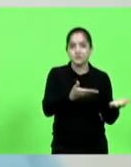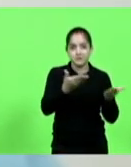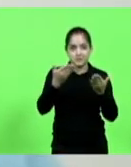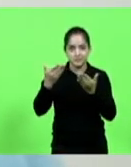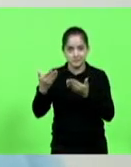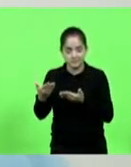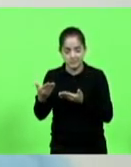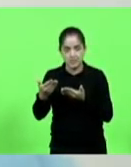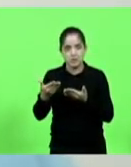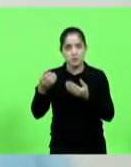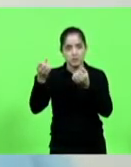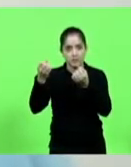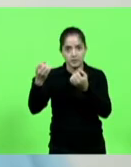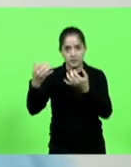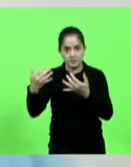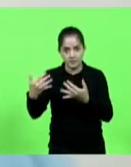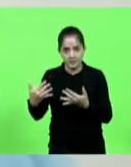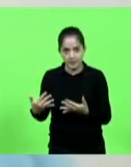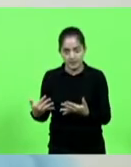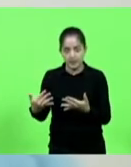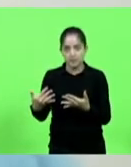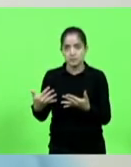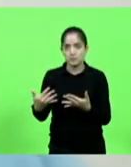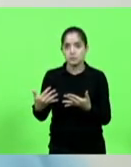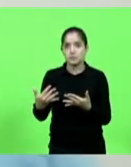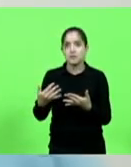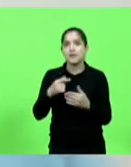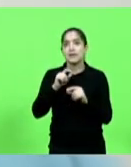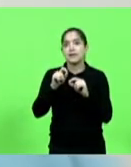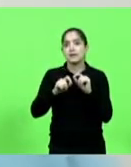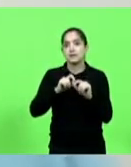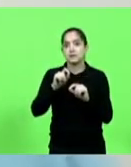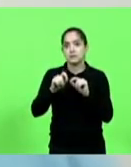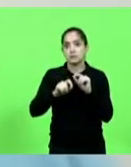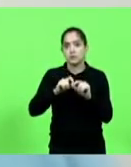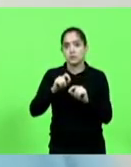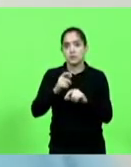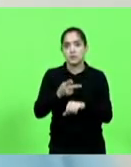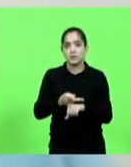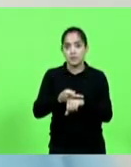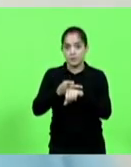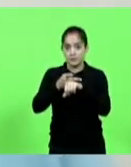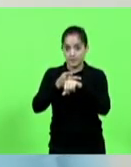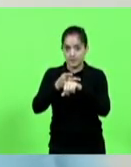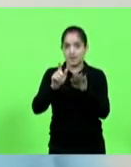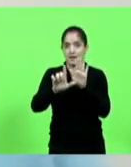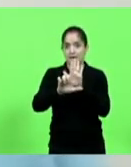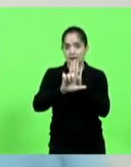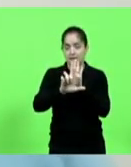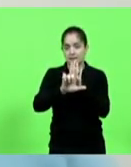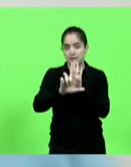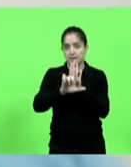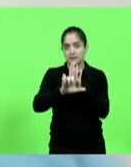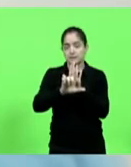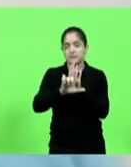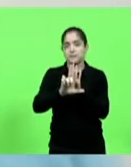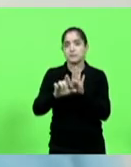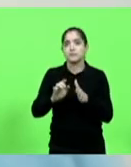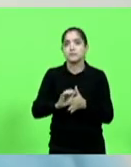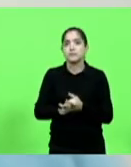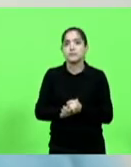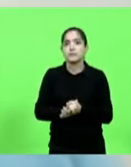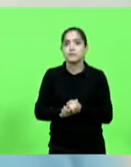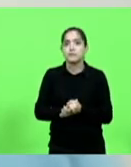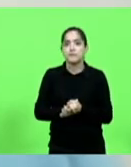mencionado, é justamente sobre o prêmio, a lei Aldir Blanc, né? Eu